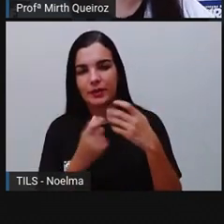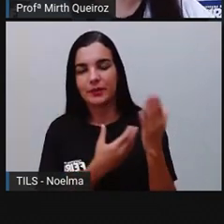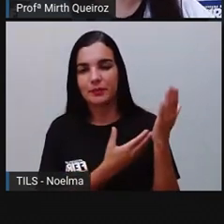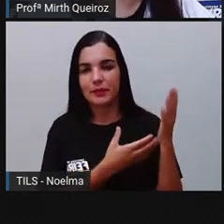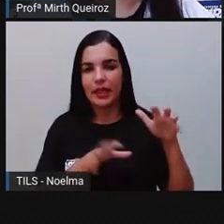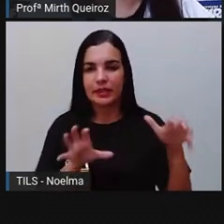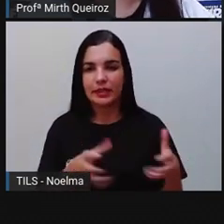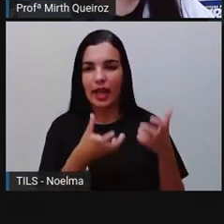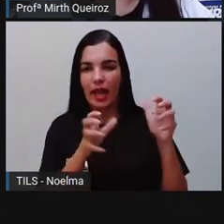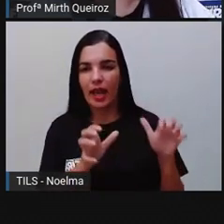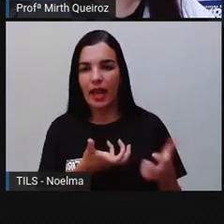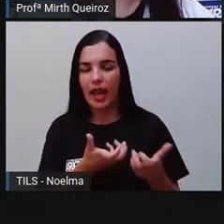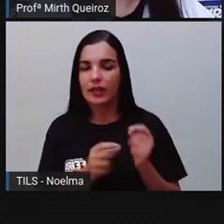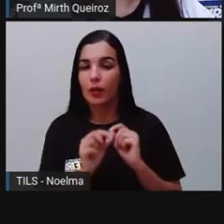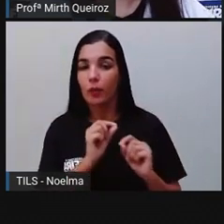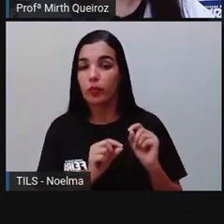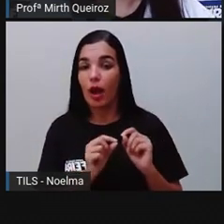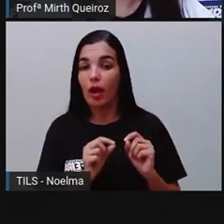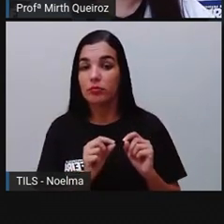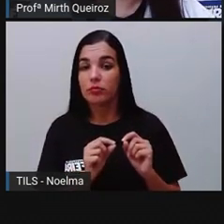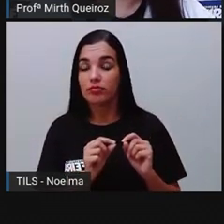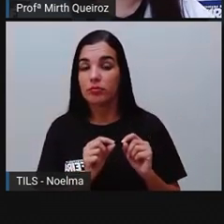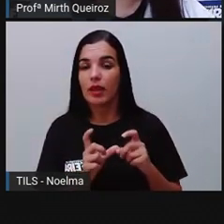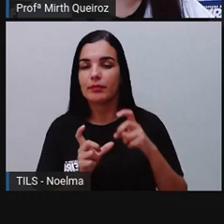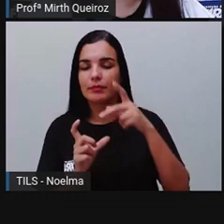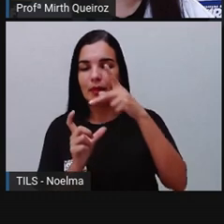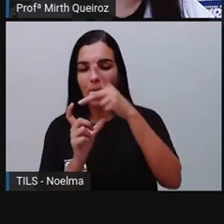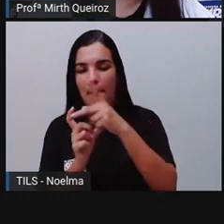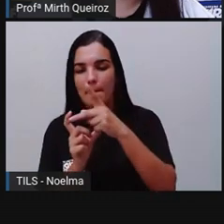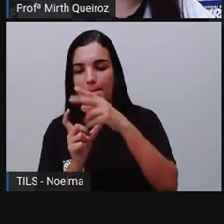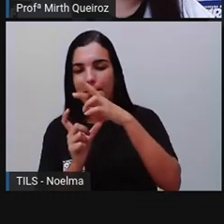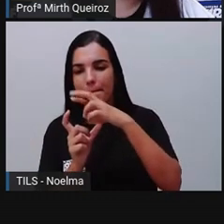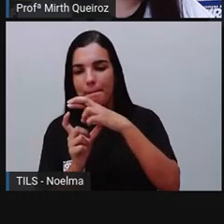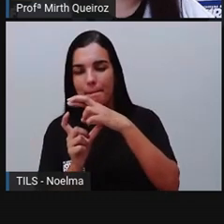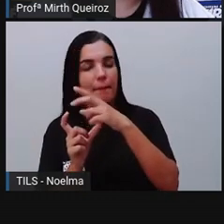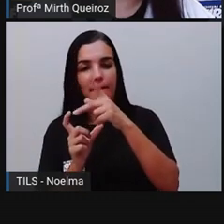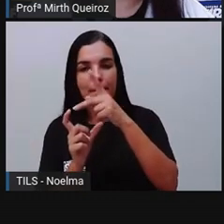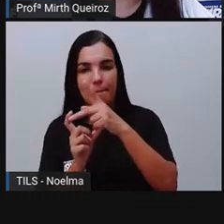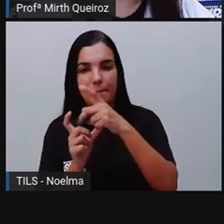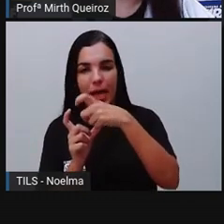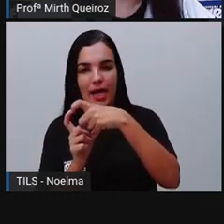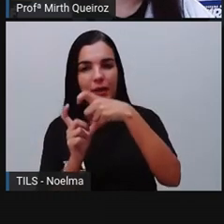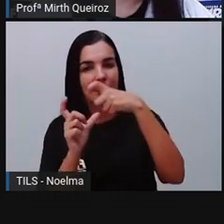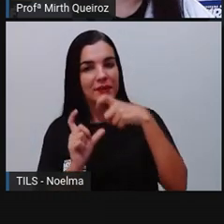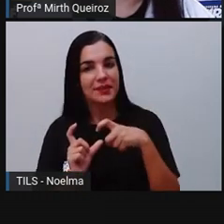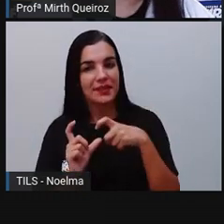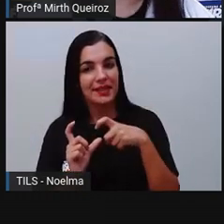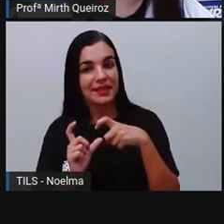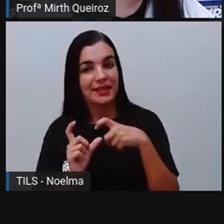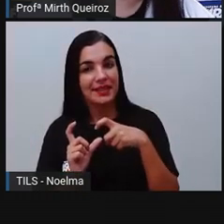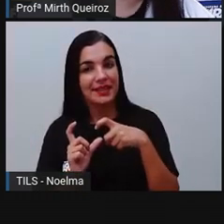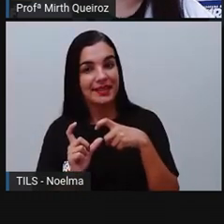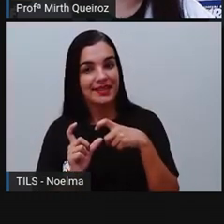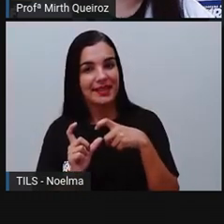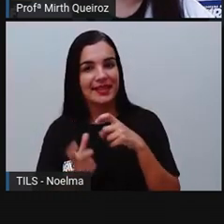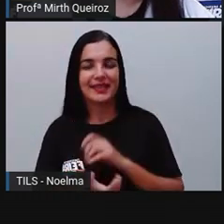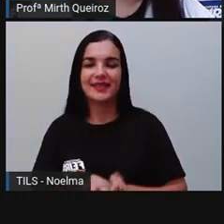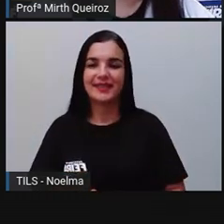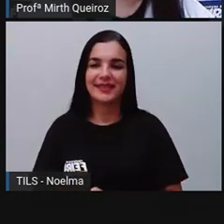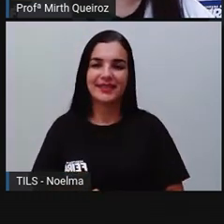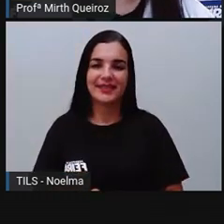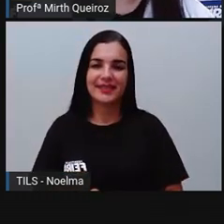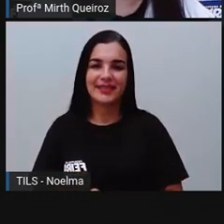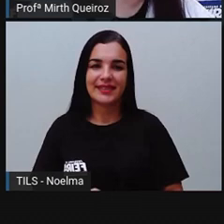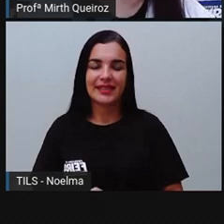Salada. O lá é a penúltima sílaba. Então, é uma palavra paroxítona.